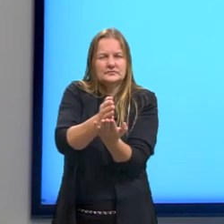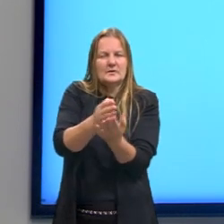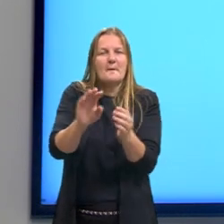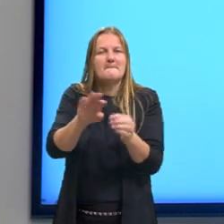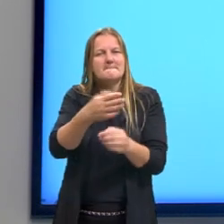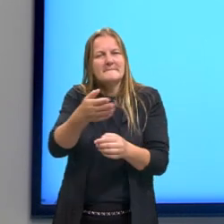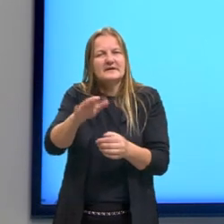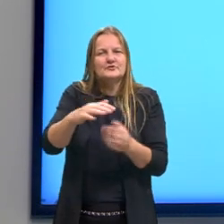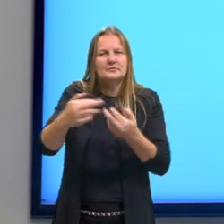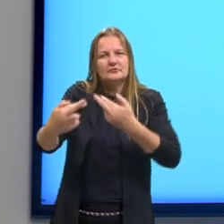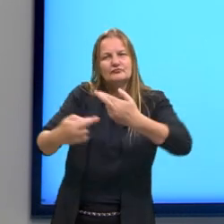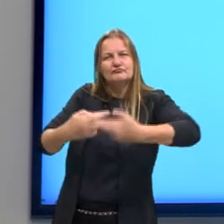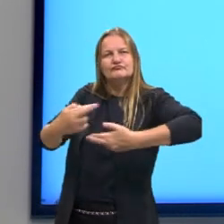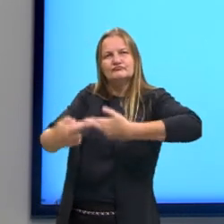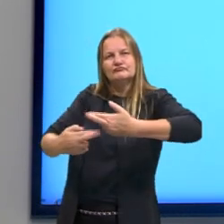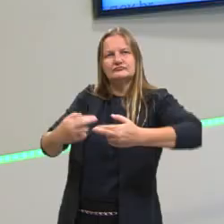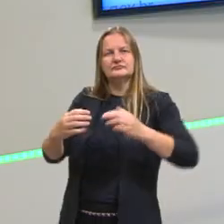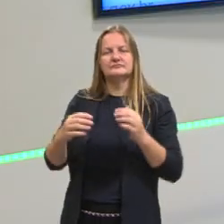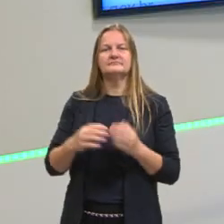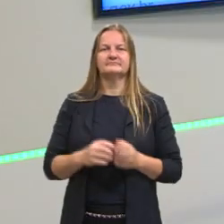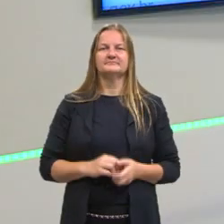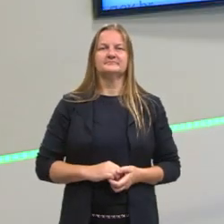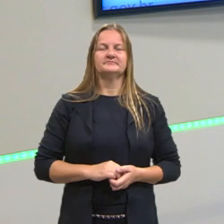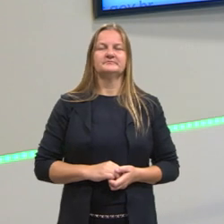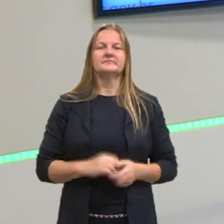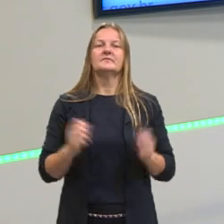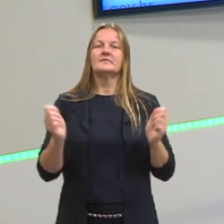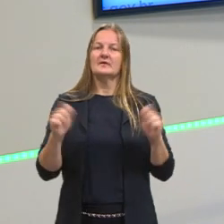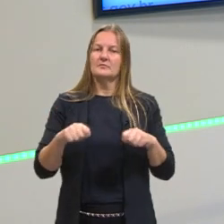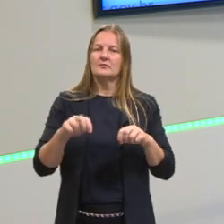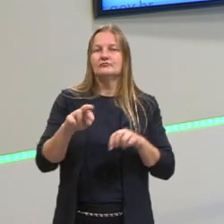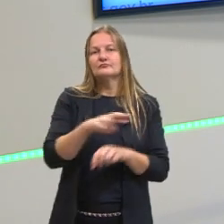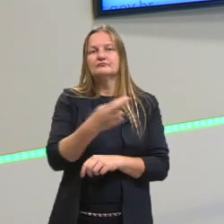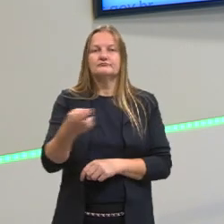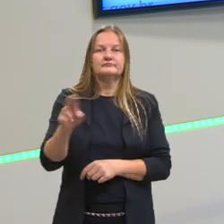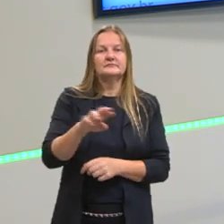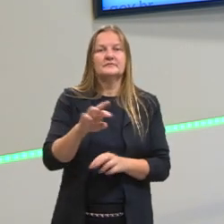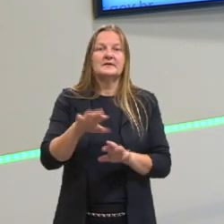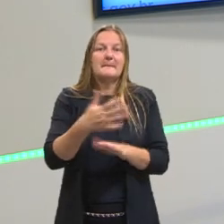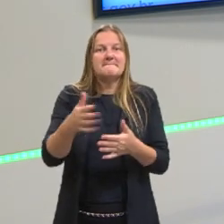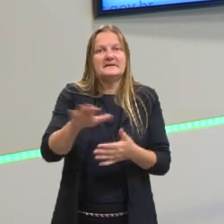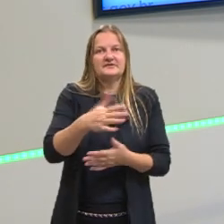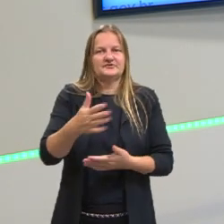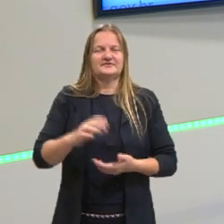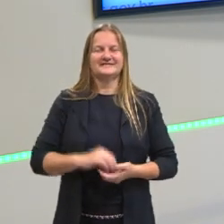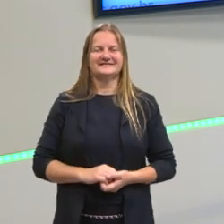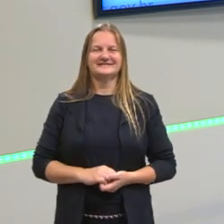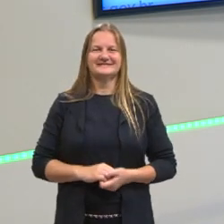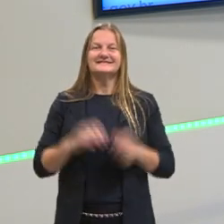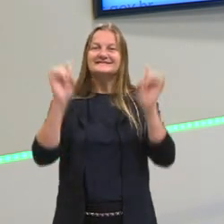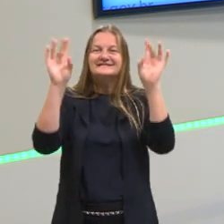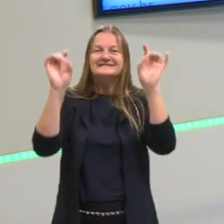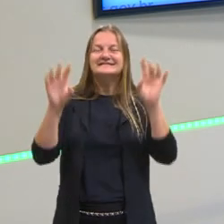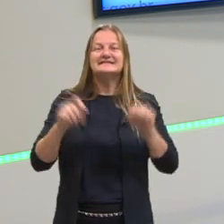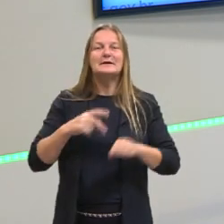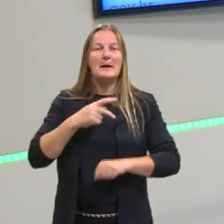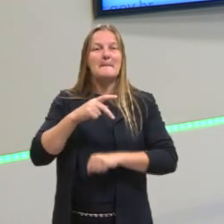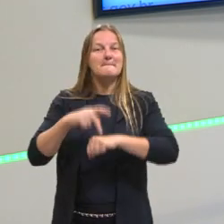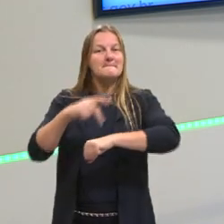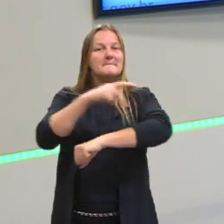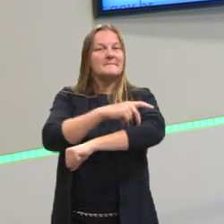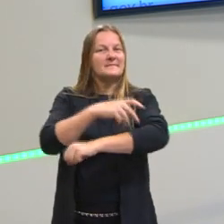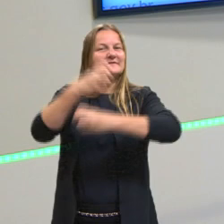contato muito próximo. Então, também isso é muito relativo, mas apenas são especificações pedagogicamente